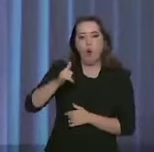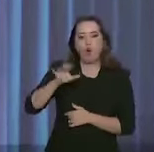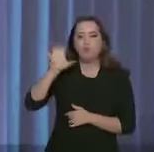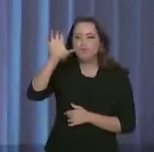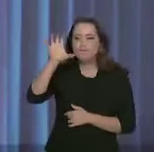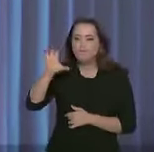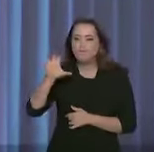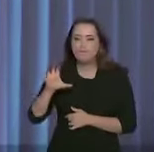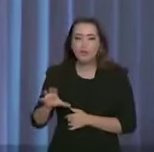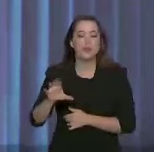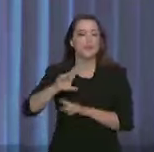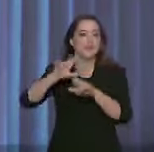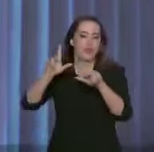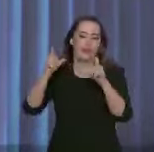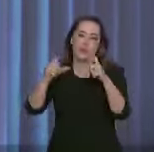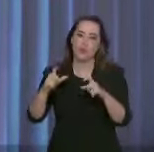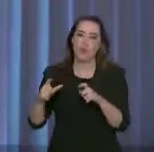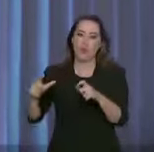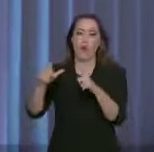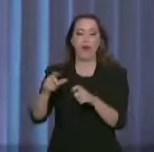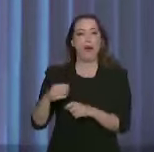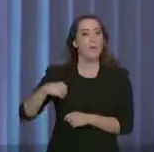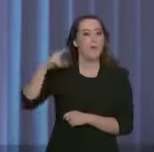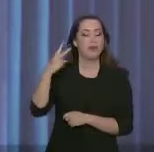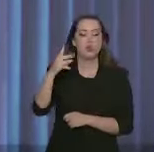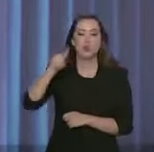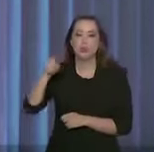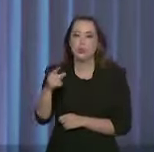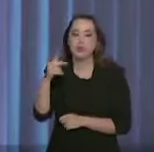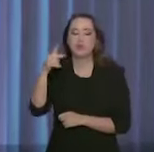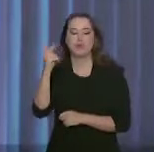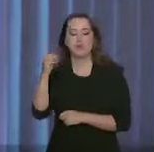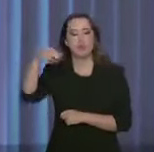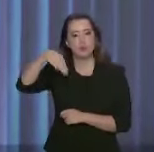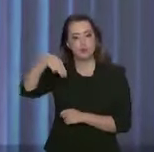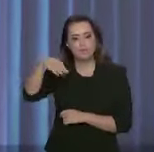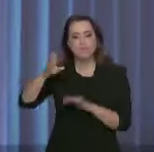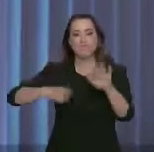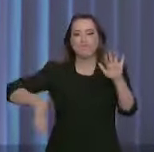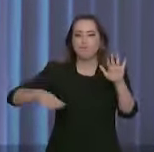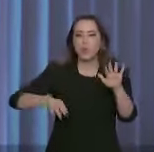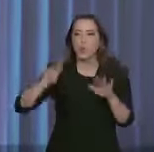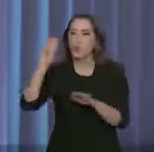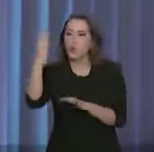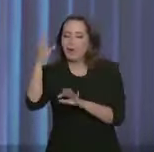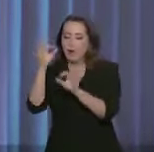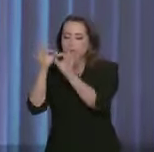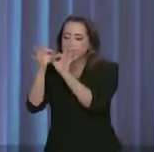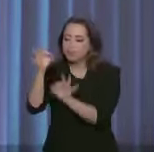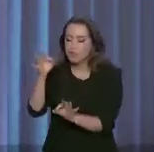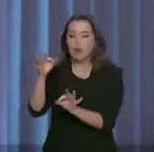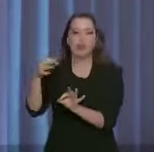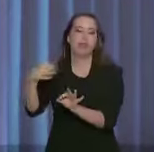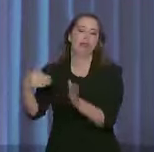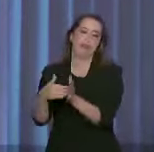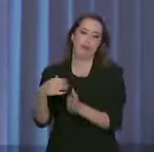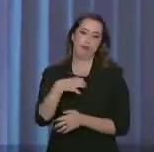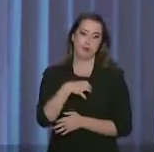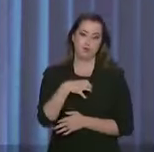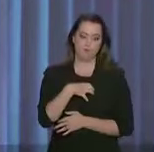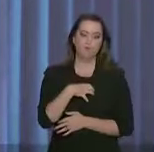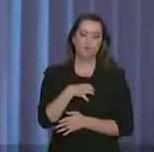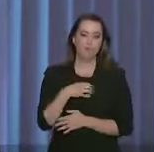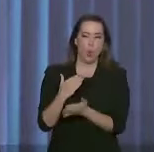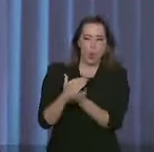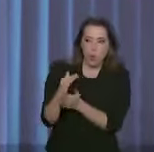vem atingindo pontos diferentes nos mais de 2 mil quilômetros da costa, compreendido entre os estados do Maranhão e da Bahia. Desde que